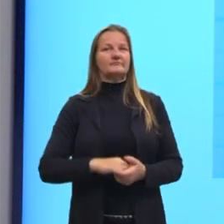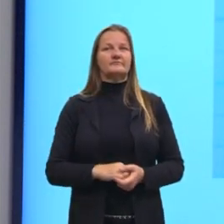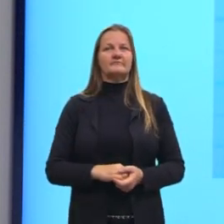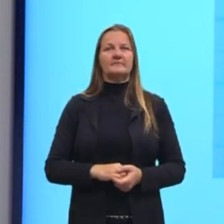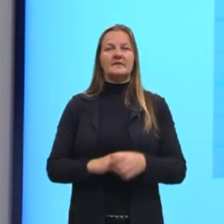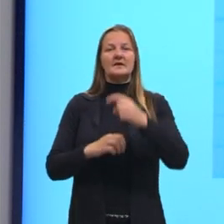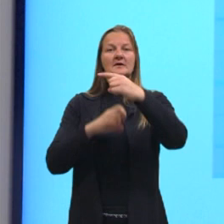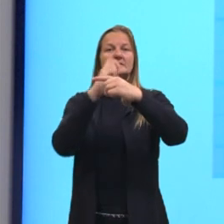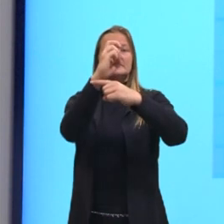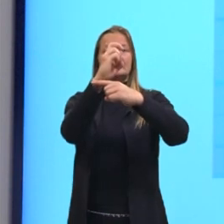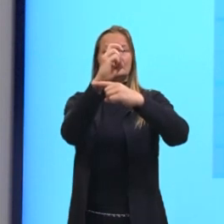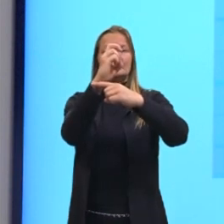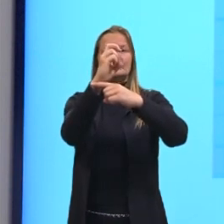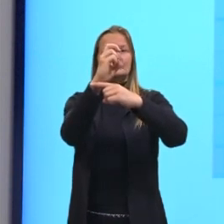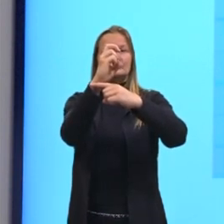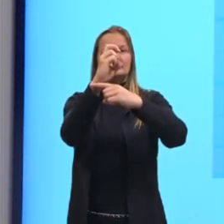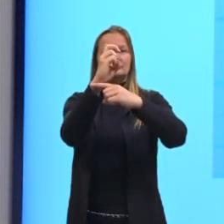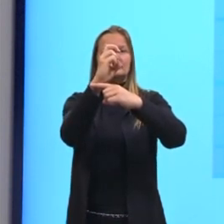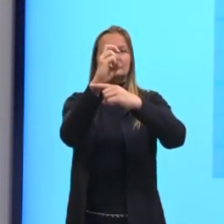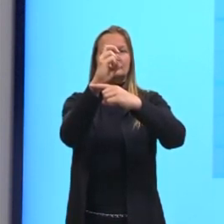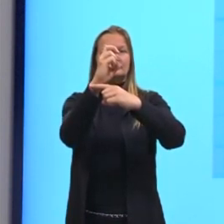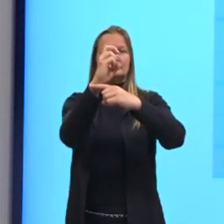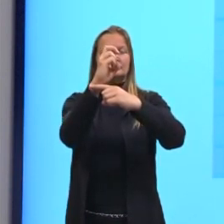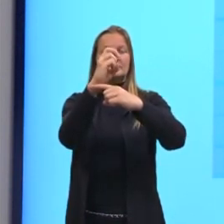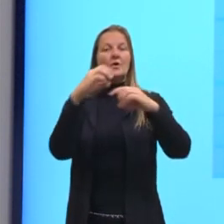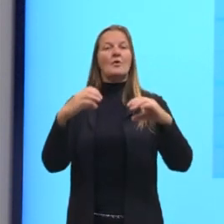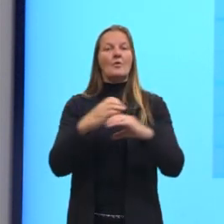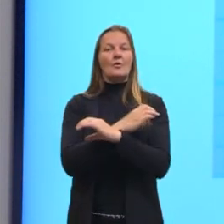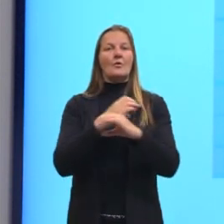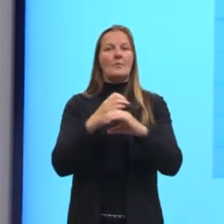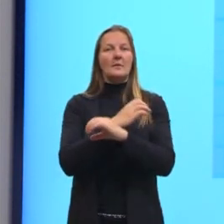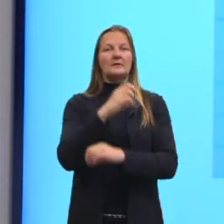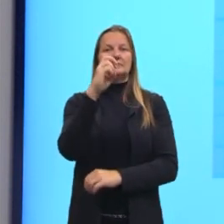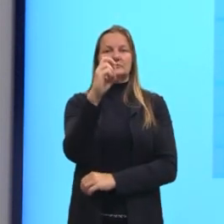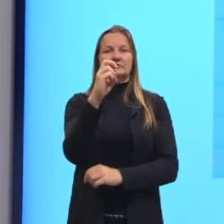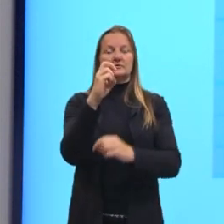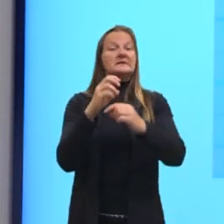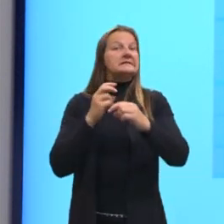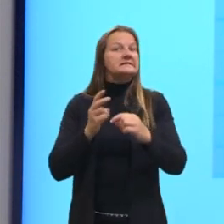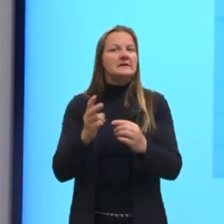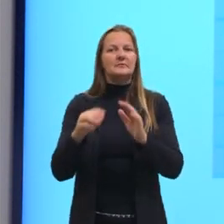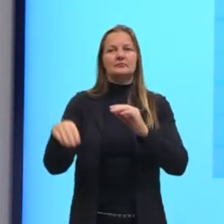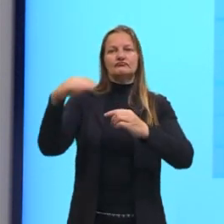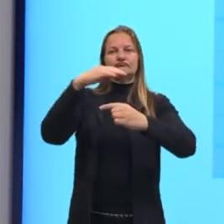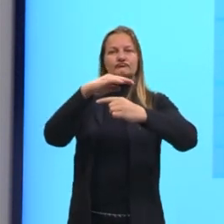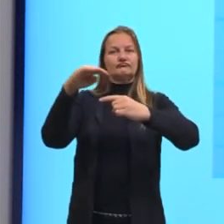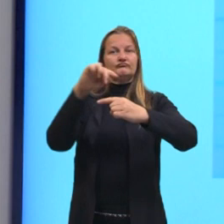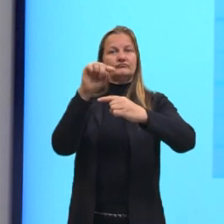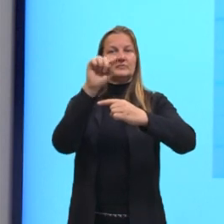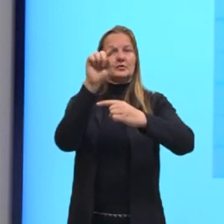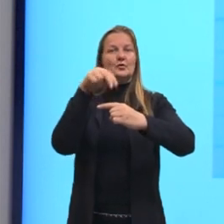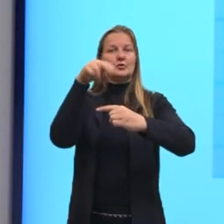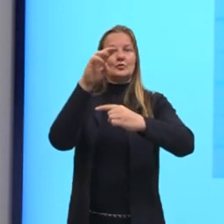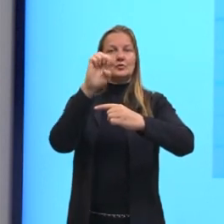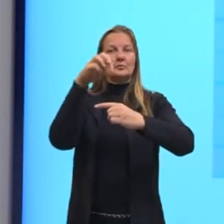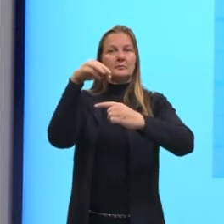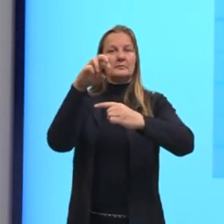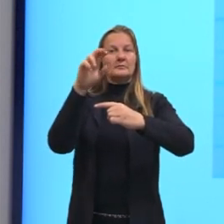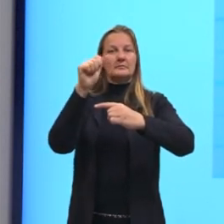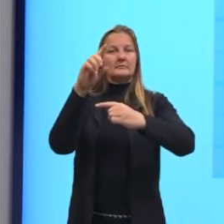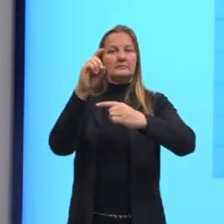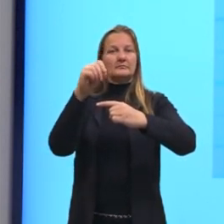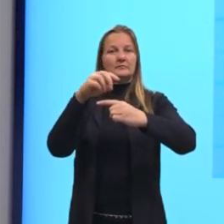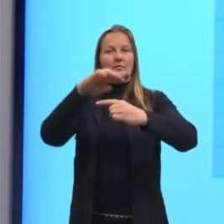ou seja, 5. Esse valor inteiro, ele vai no numerador da nossa fração. O denominador